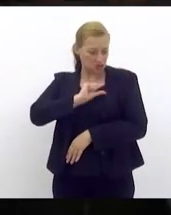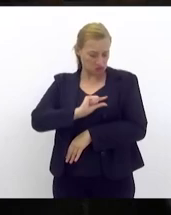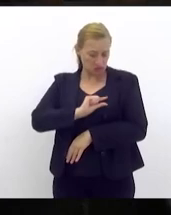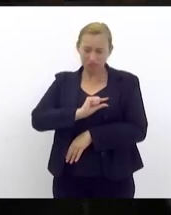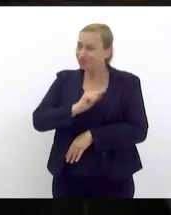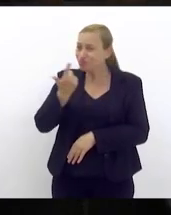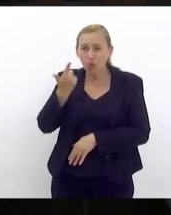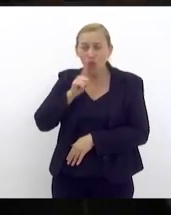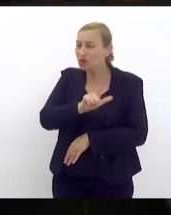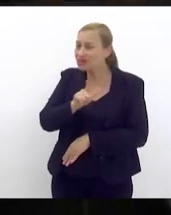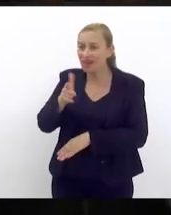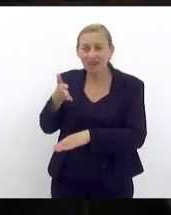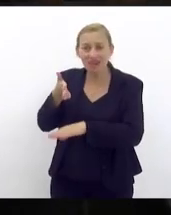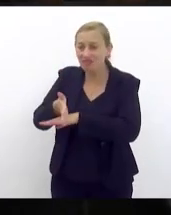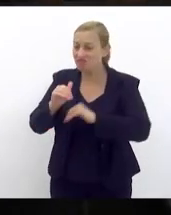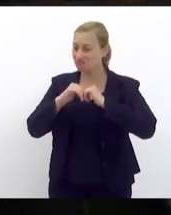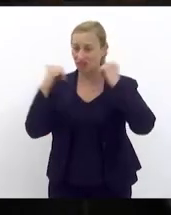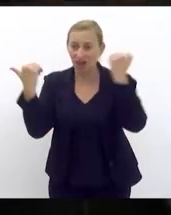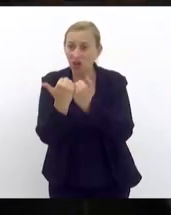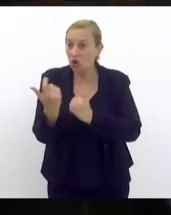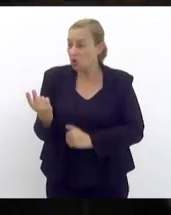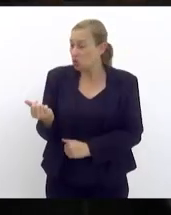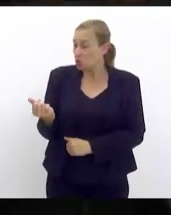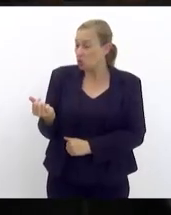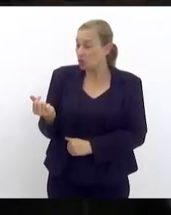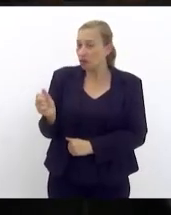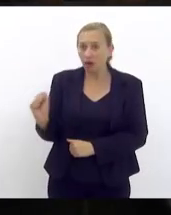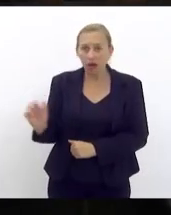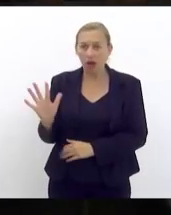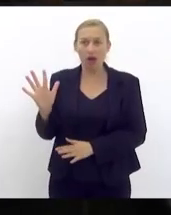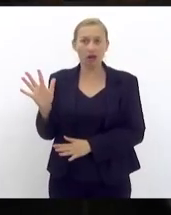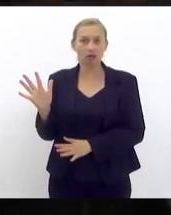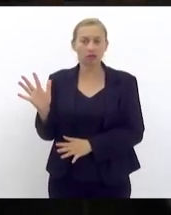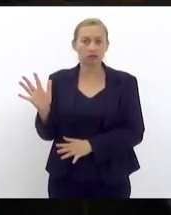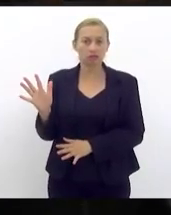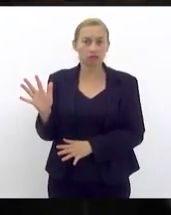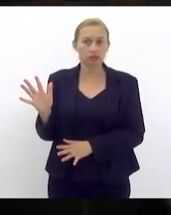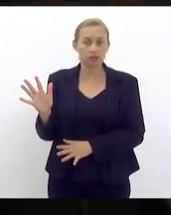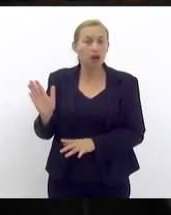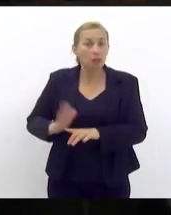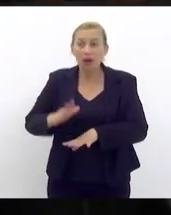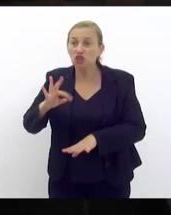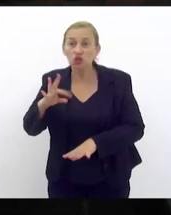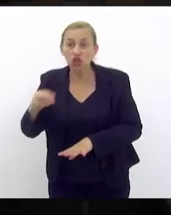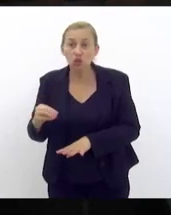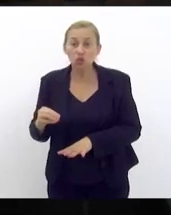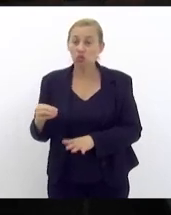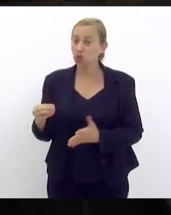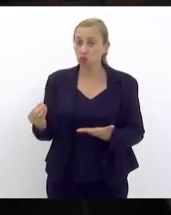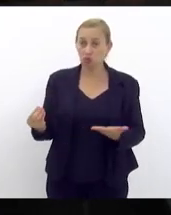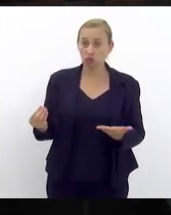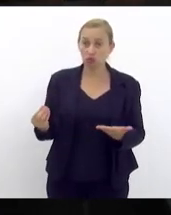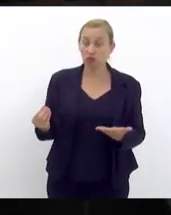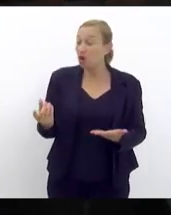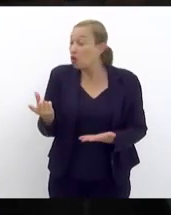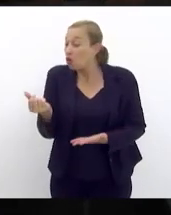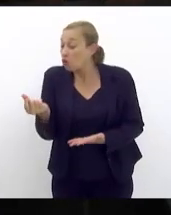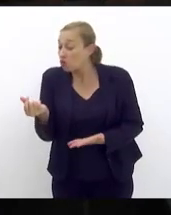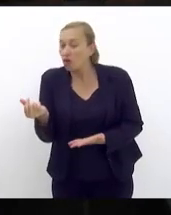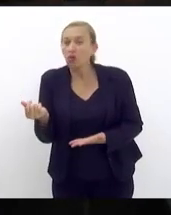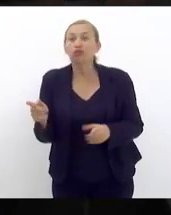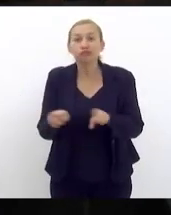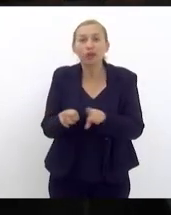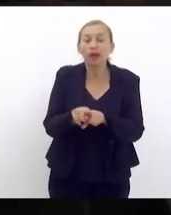de frequentar o Maracanã o ingresso é um valor significativo mas mais significativo ainda é o valor dos alimentos e das